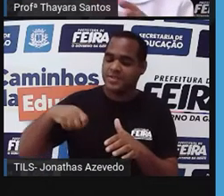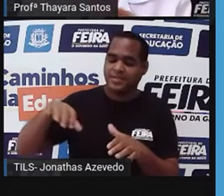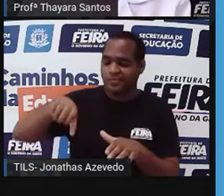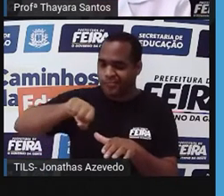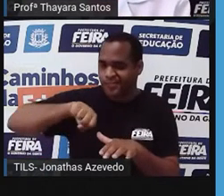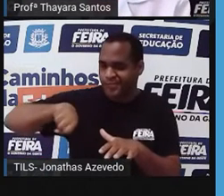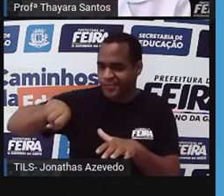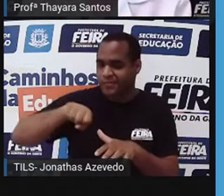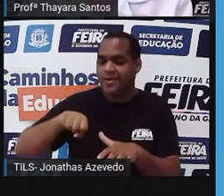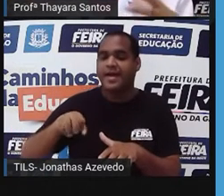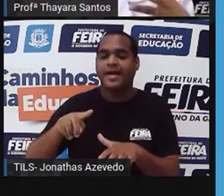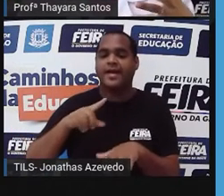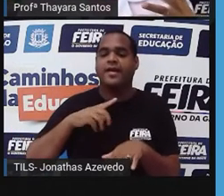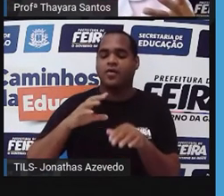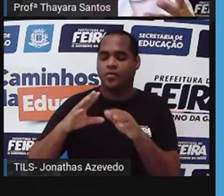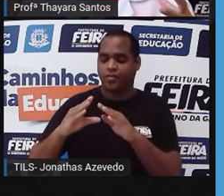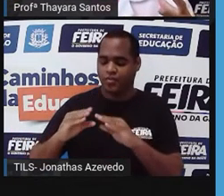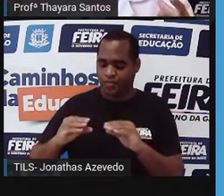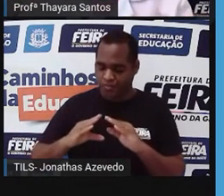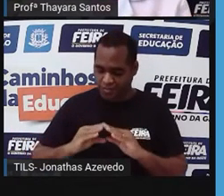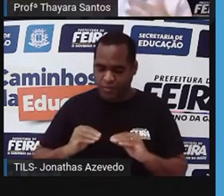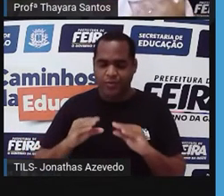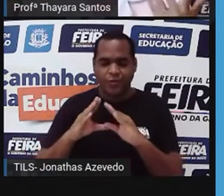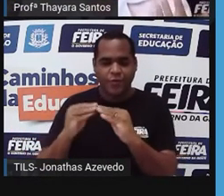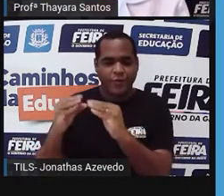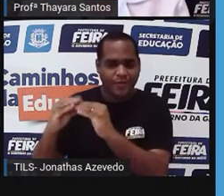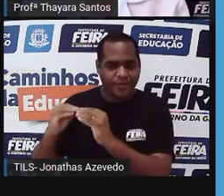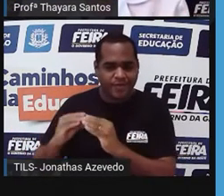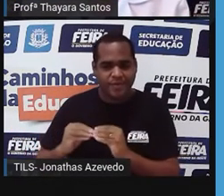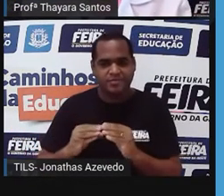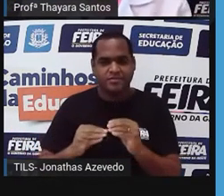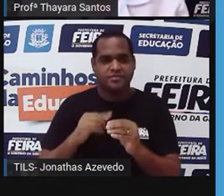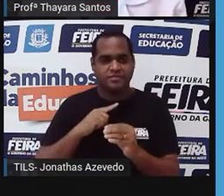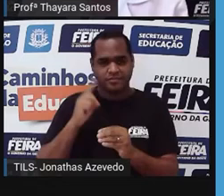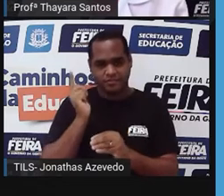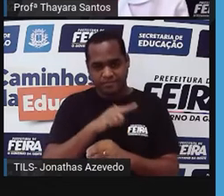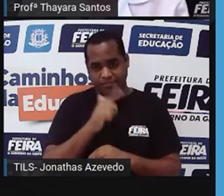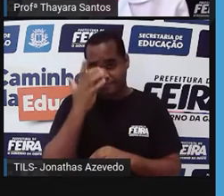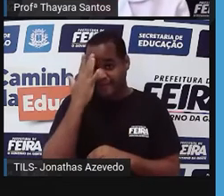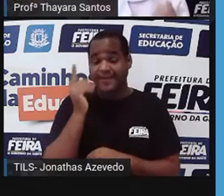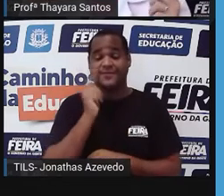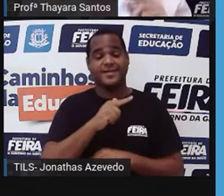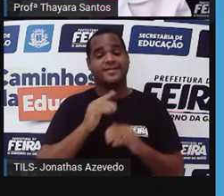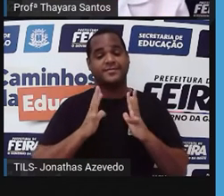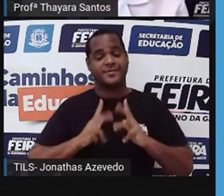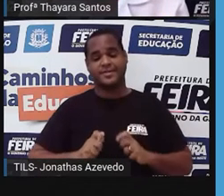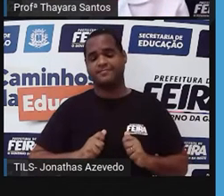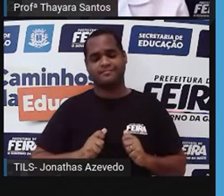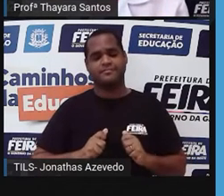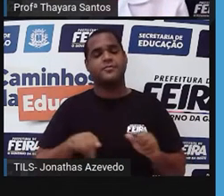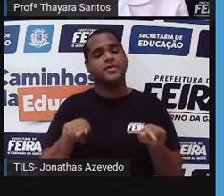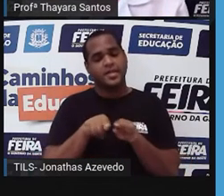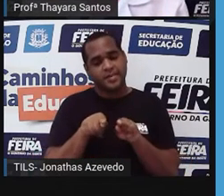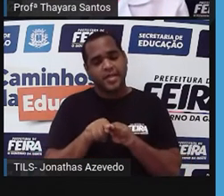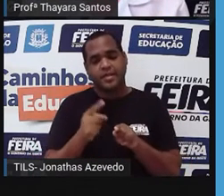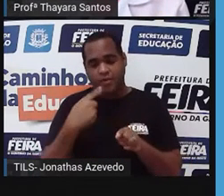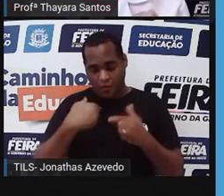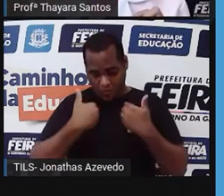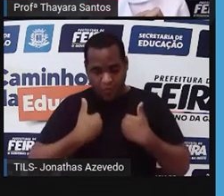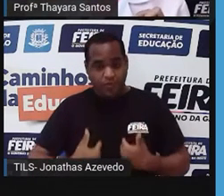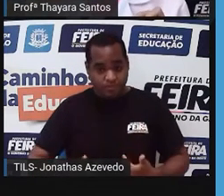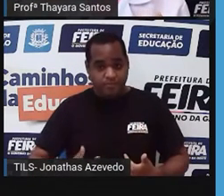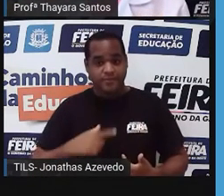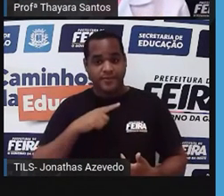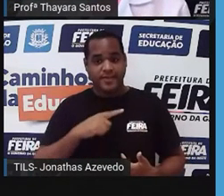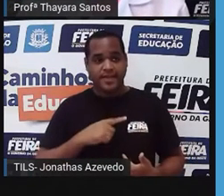nela imediatamente? A gordura começa a soltar. Isso vai facilitar a nossa limpeza, né? A mesma coisa acontece com o nosso corpo.